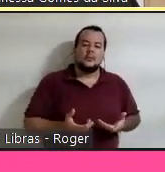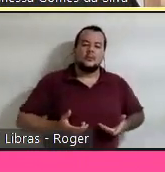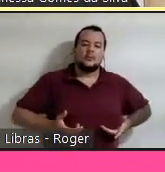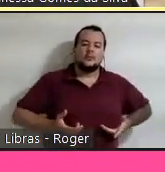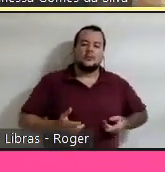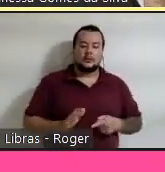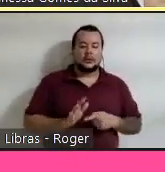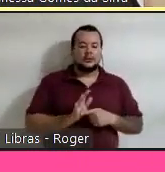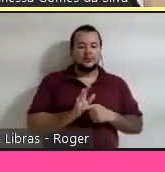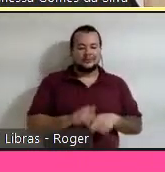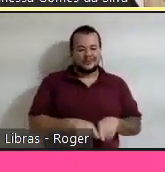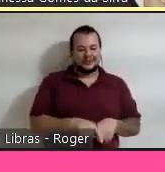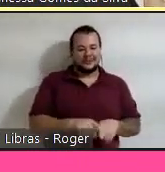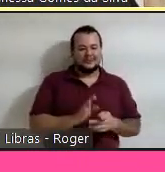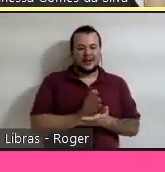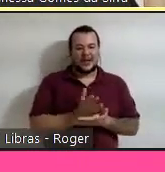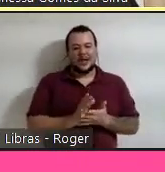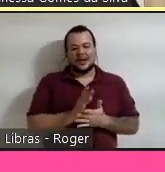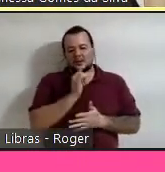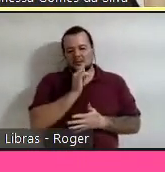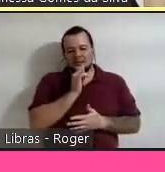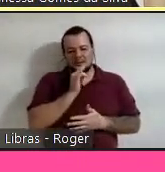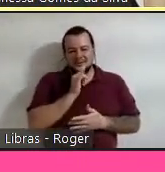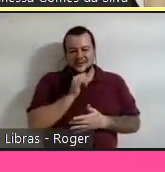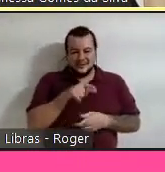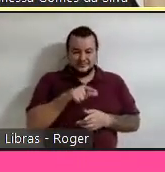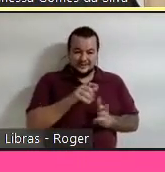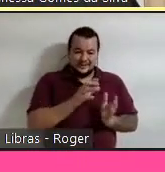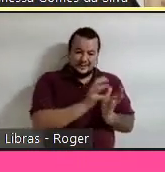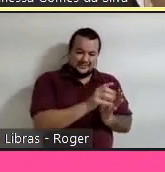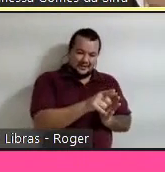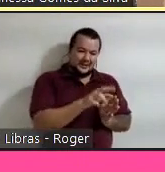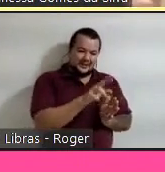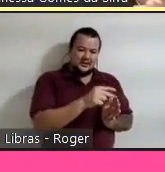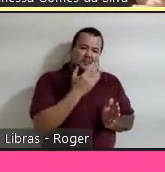alguns exemplos, aquelas embalagens que dá para a gente comer, casquinha de sorvete,